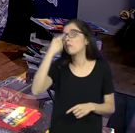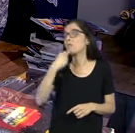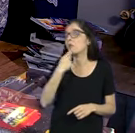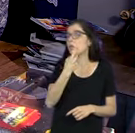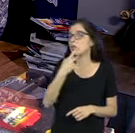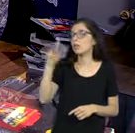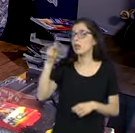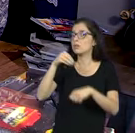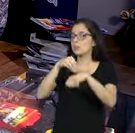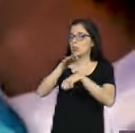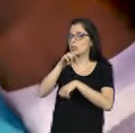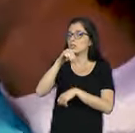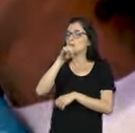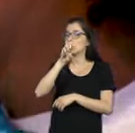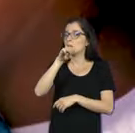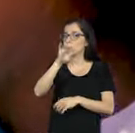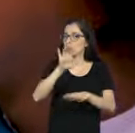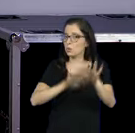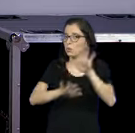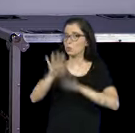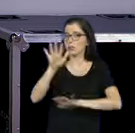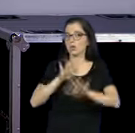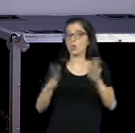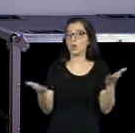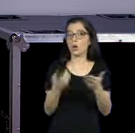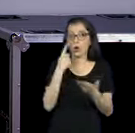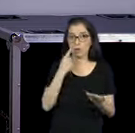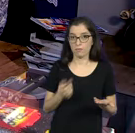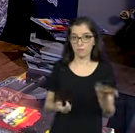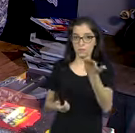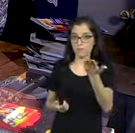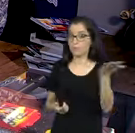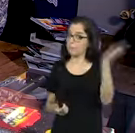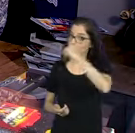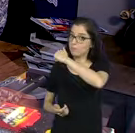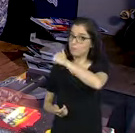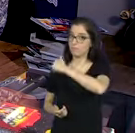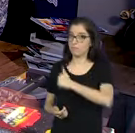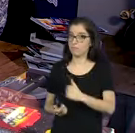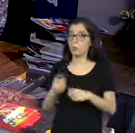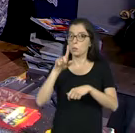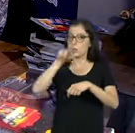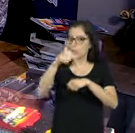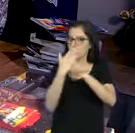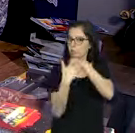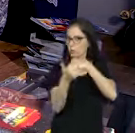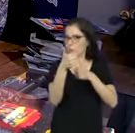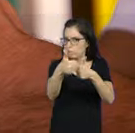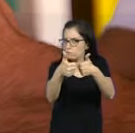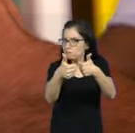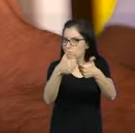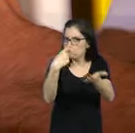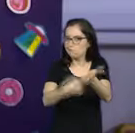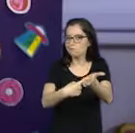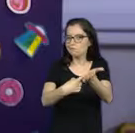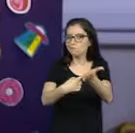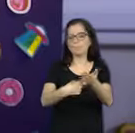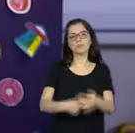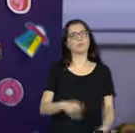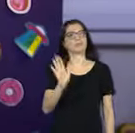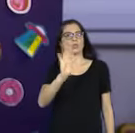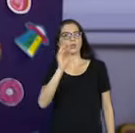postou umas dicas sobre memes. Tá bom, coleguinha. Eu vou ver agora. Beijo. Depois me chama que eu quero te perguntar um negócio. Beijão.